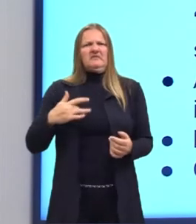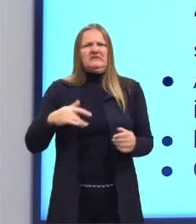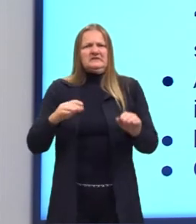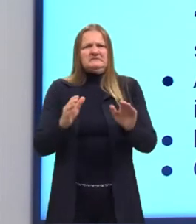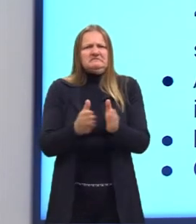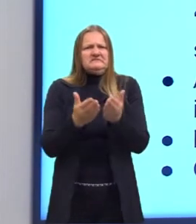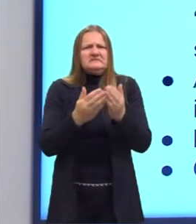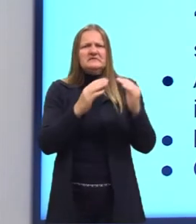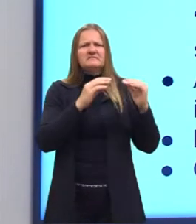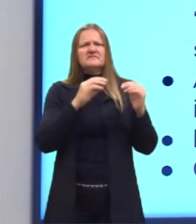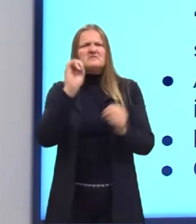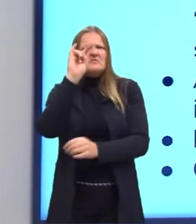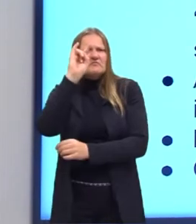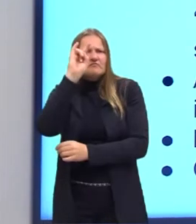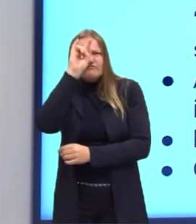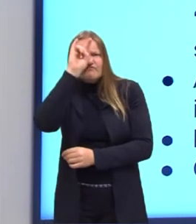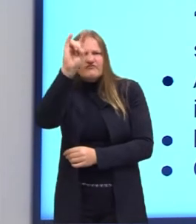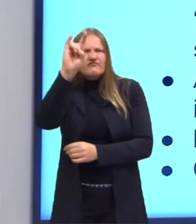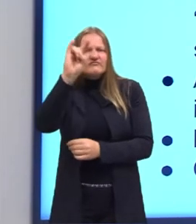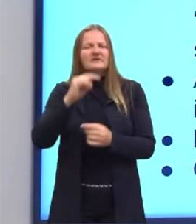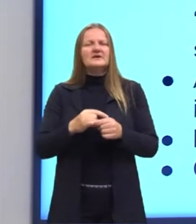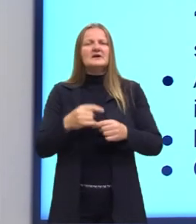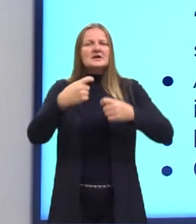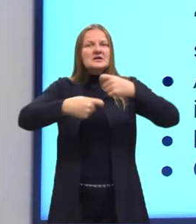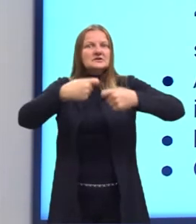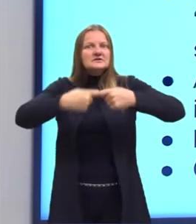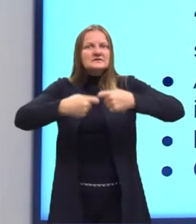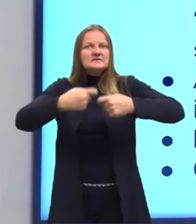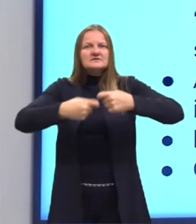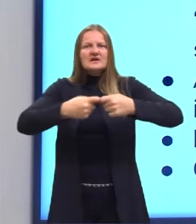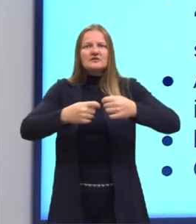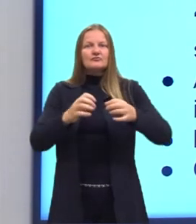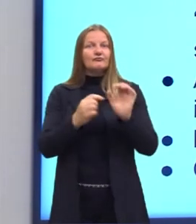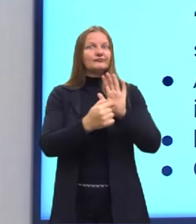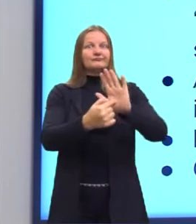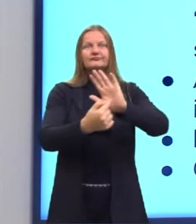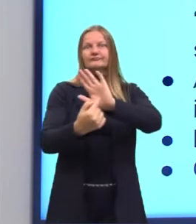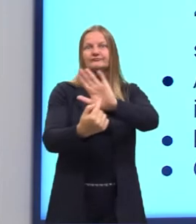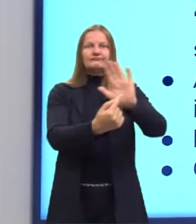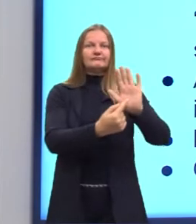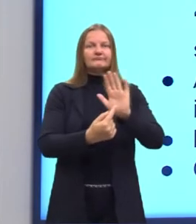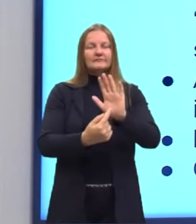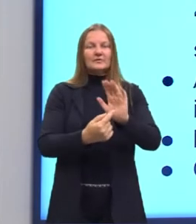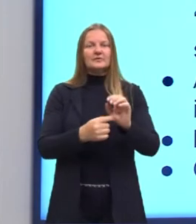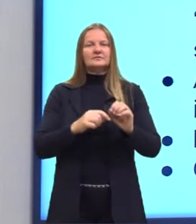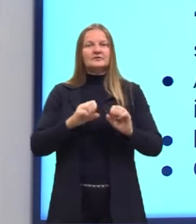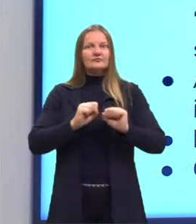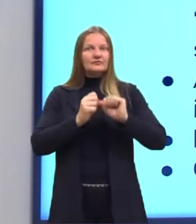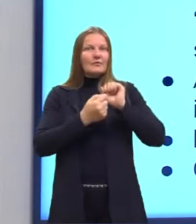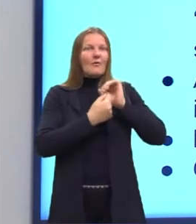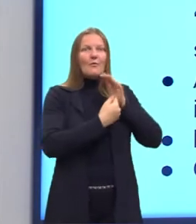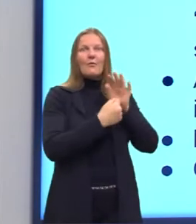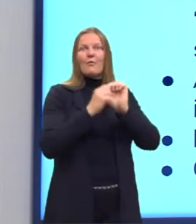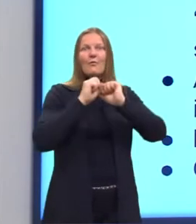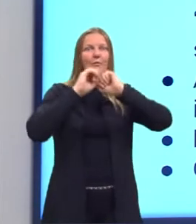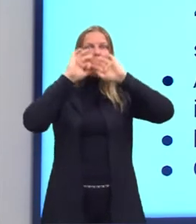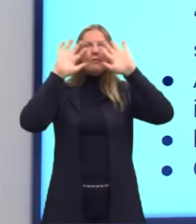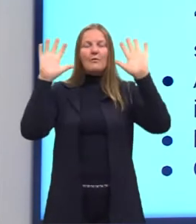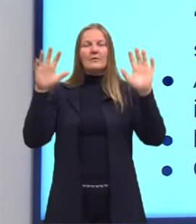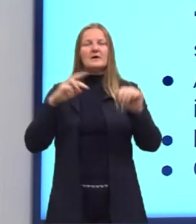adultério, crimes e sexualidade desvelada. Outra coisa que também vai aparecer,